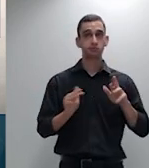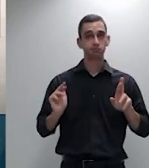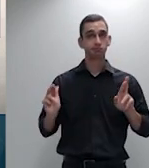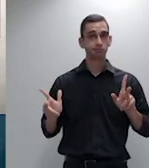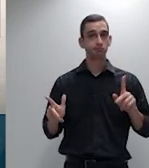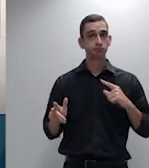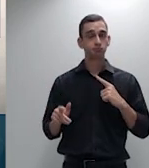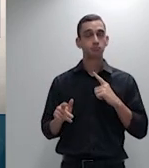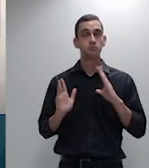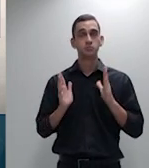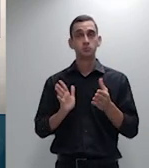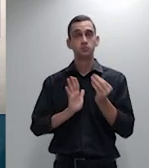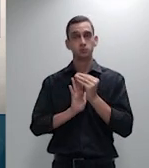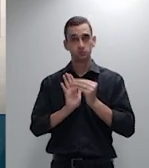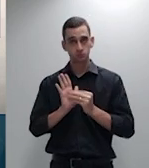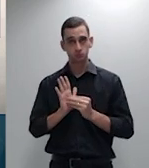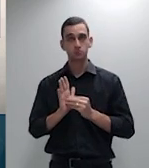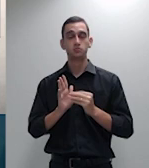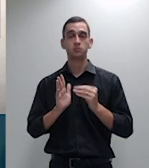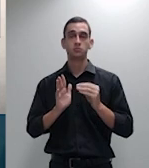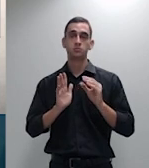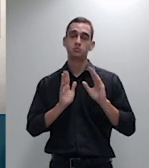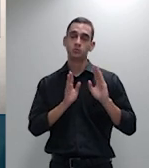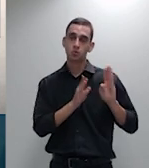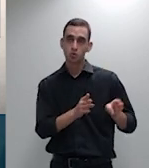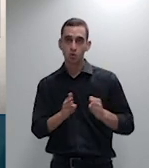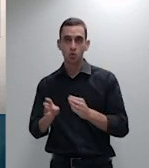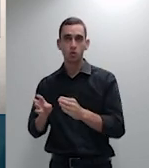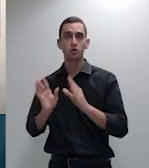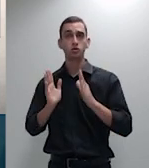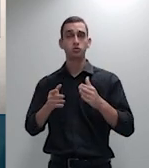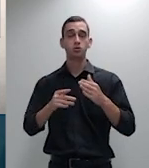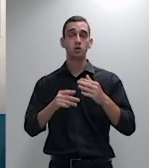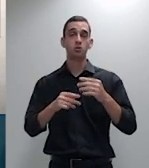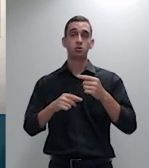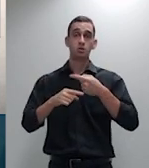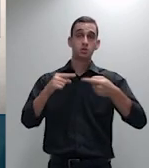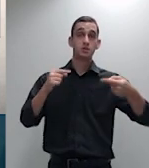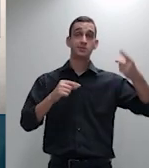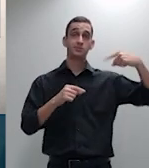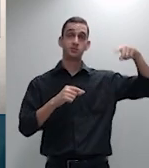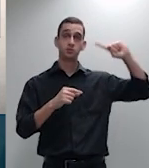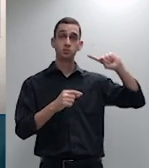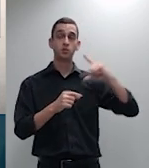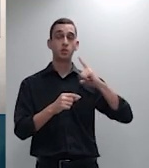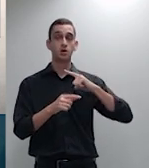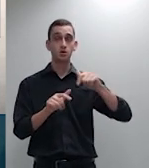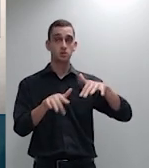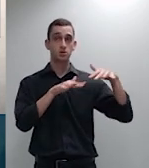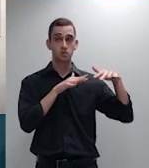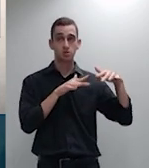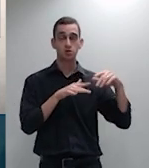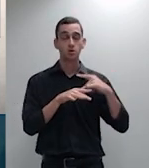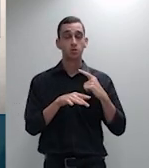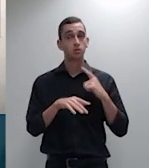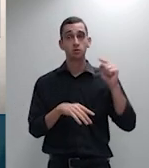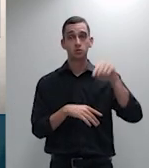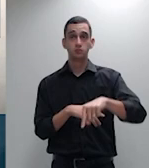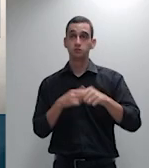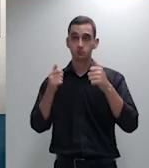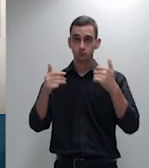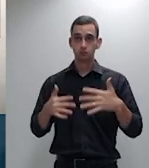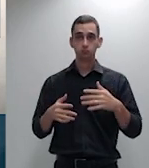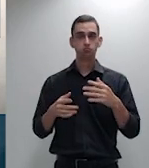levantada na última sessão eu digo que aqui não há nenhuma prejudicialidade para o julgamento desta